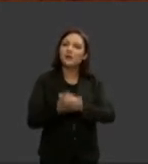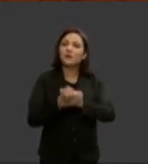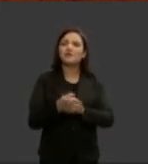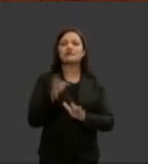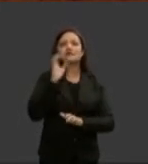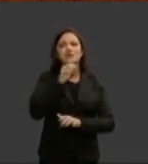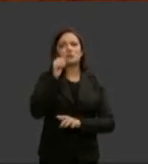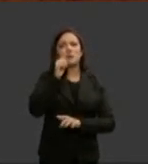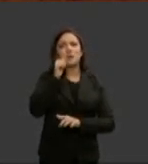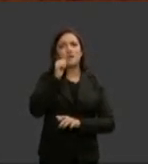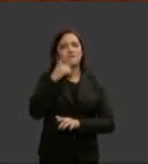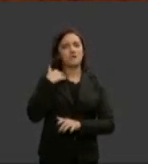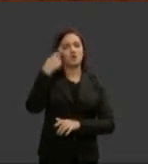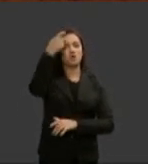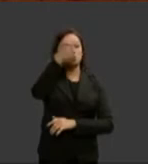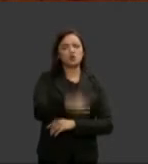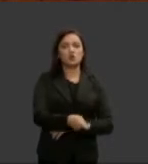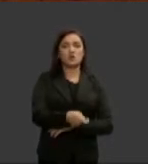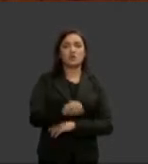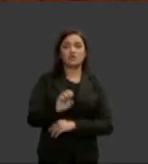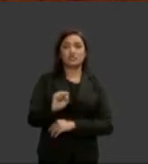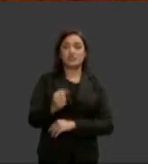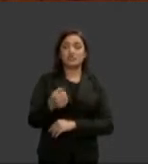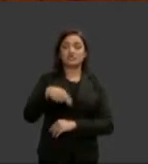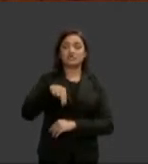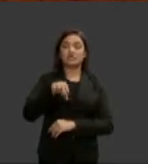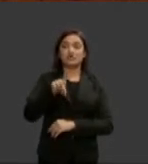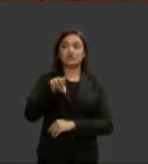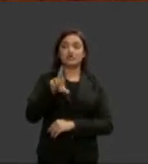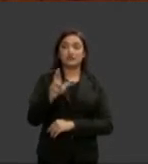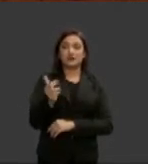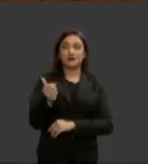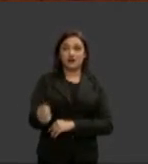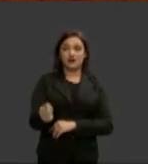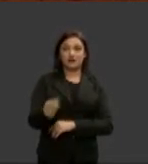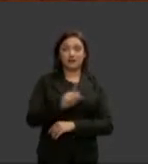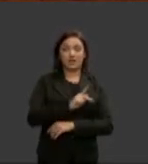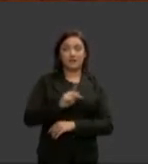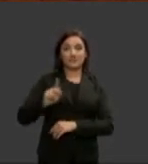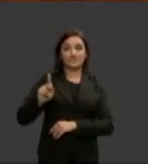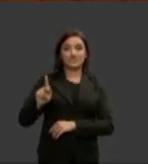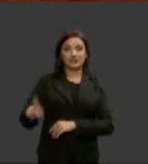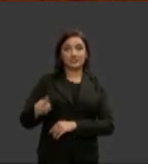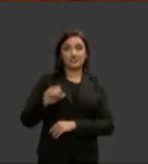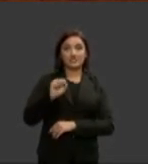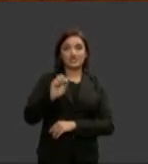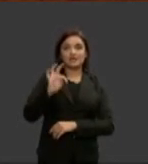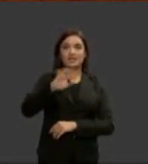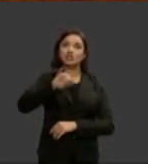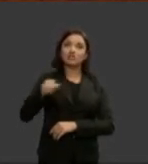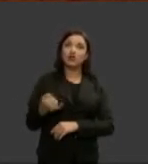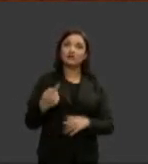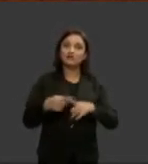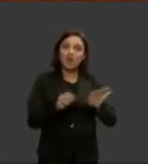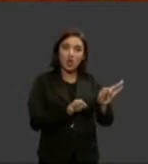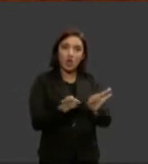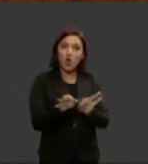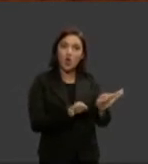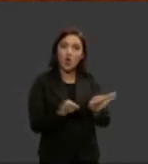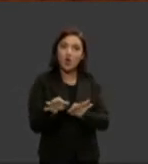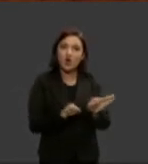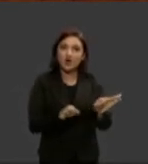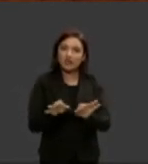juíza Sandra Silvestre juíza auxiliada à presidência do Espírito Tribunal de Justiça pela organização deste talk